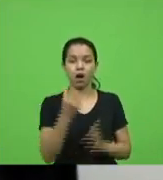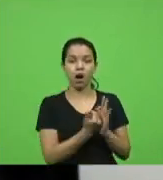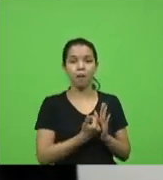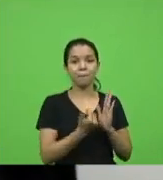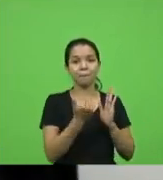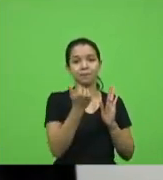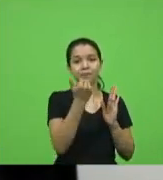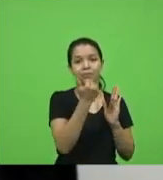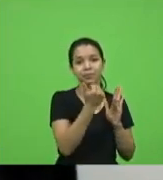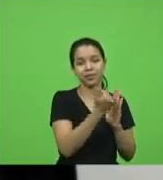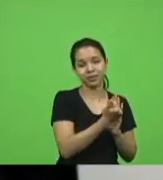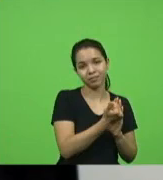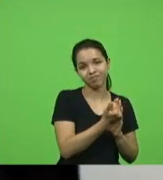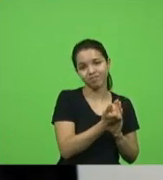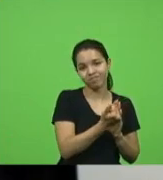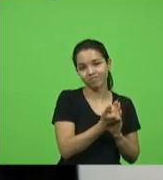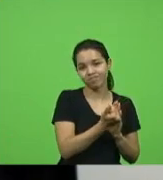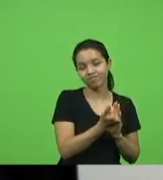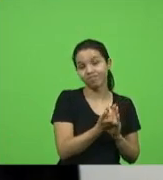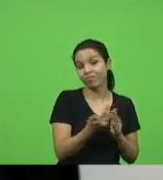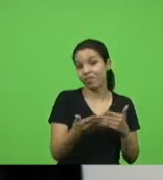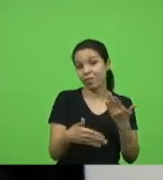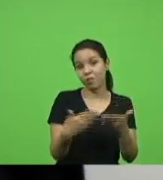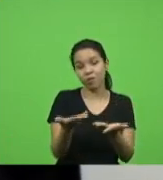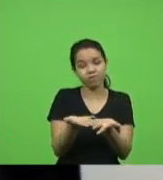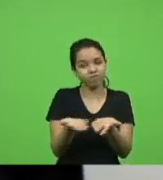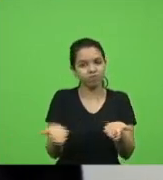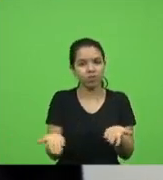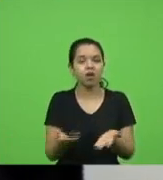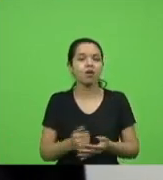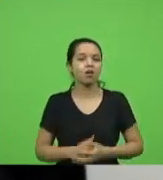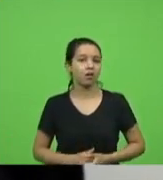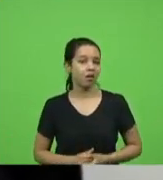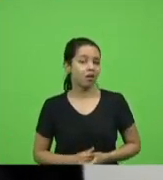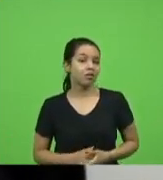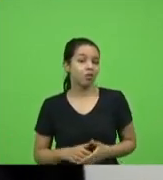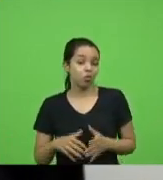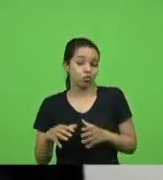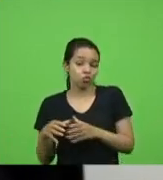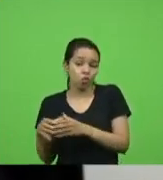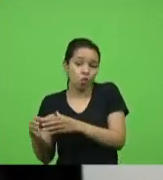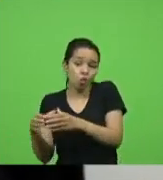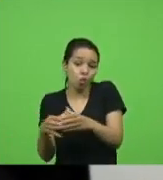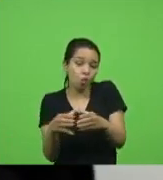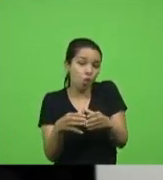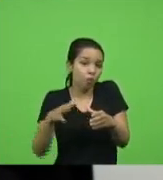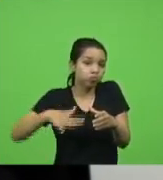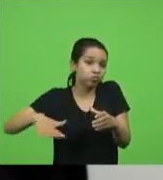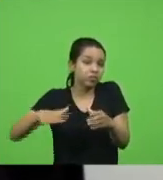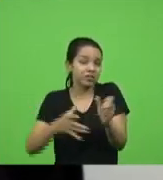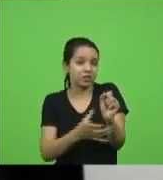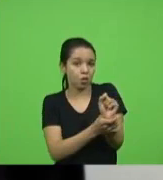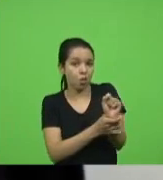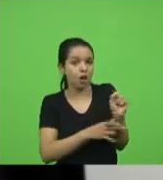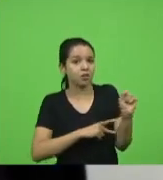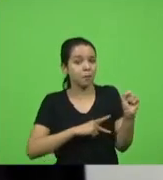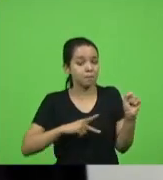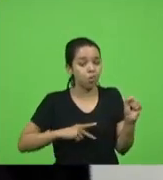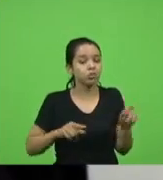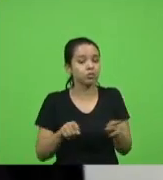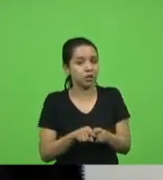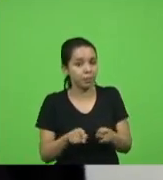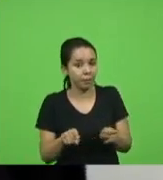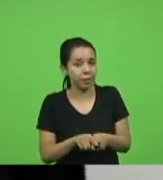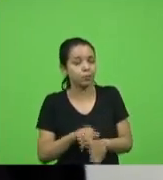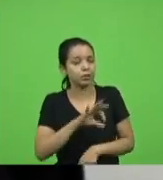e deu no que deu com isso todo o segmento da segurança pública inclusive os policiais